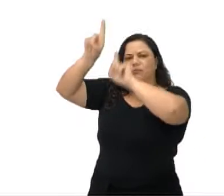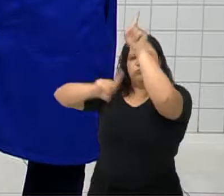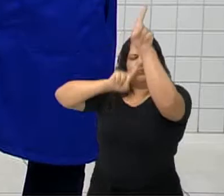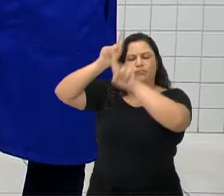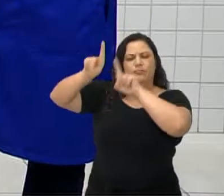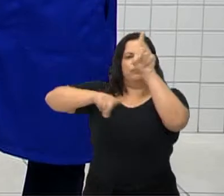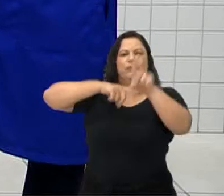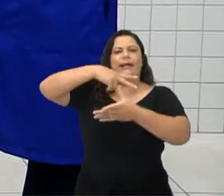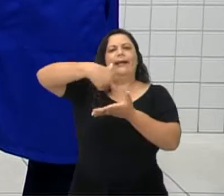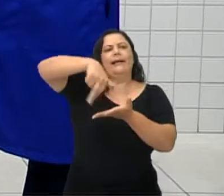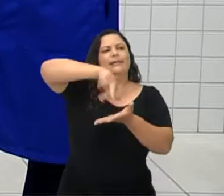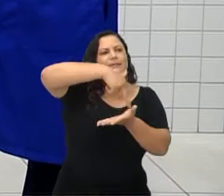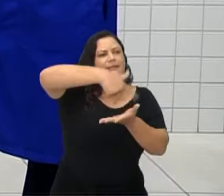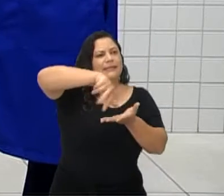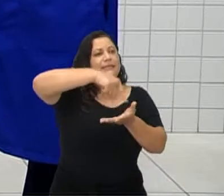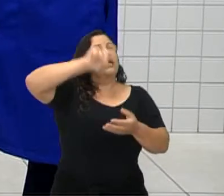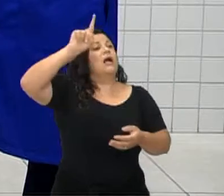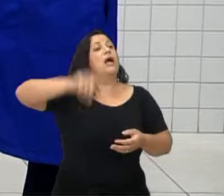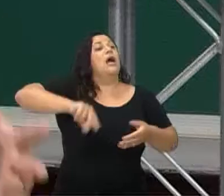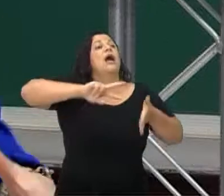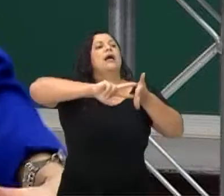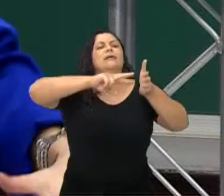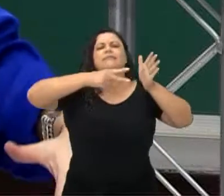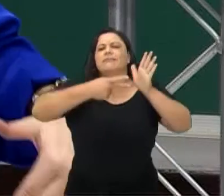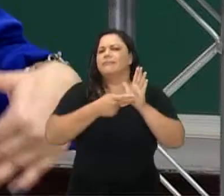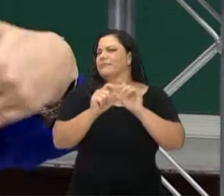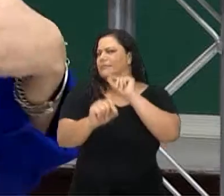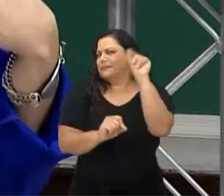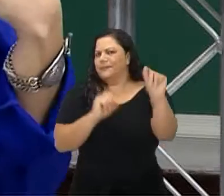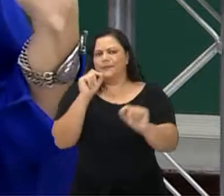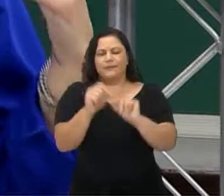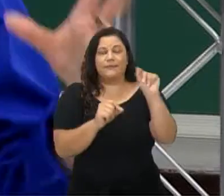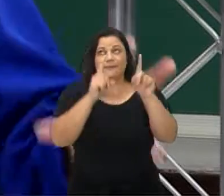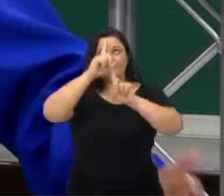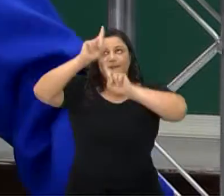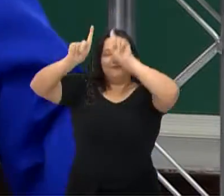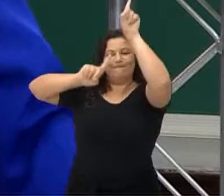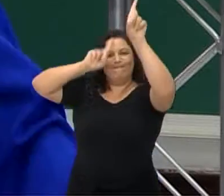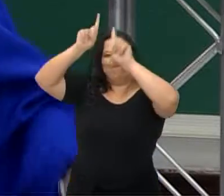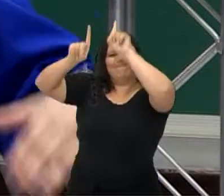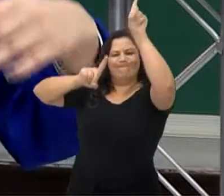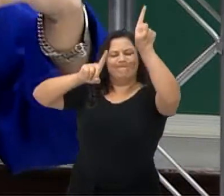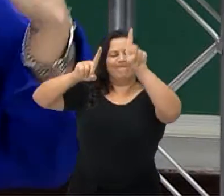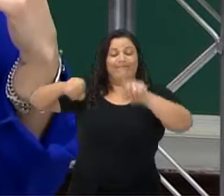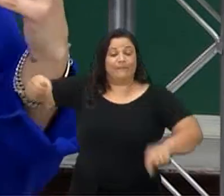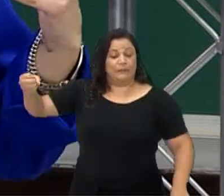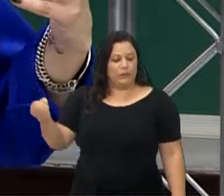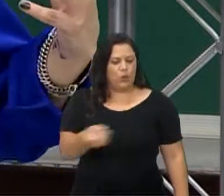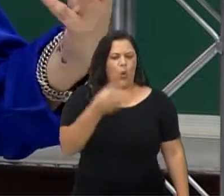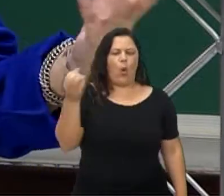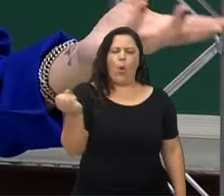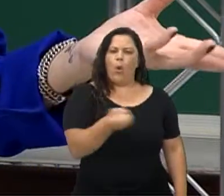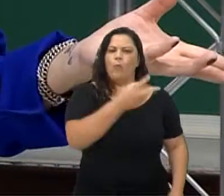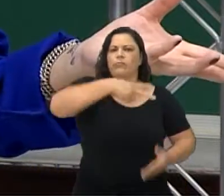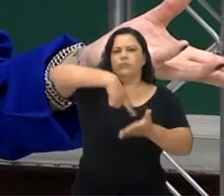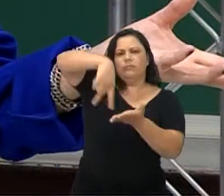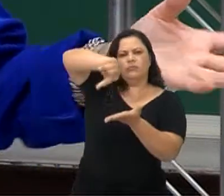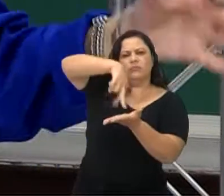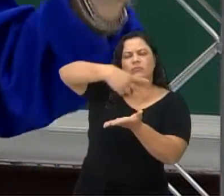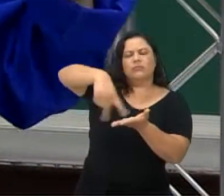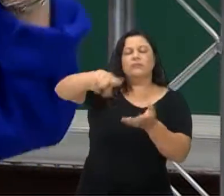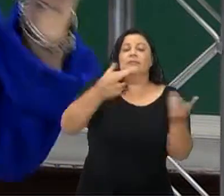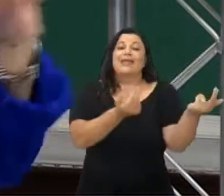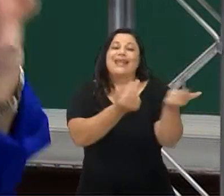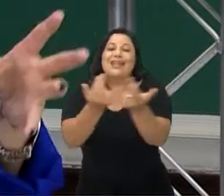burns. Isso significa dizer que vale criatividade, originalidade dos movimentos, como o professor Peterson